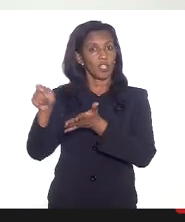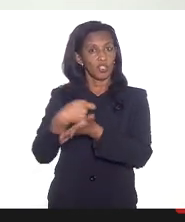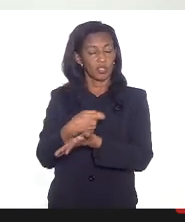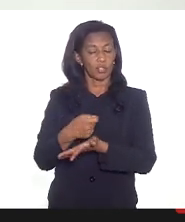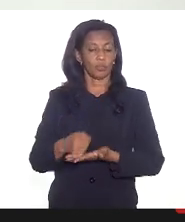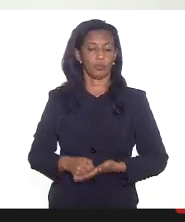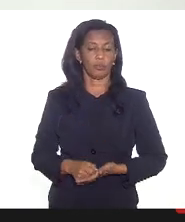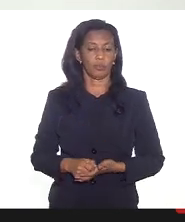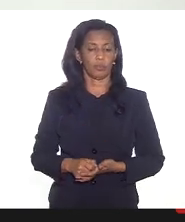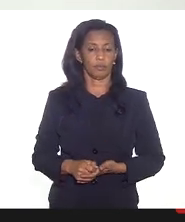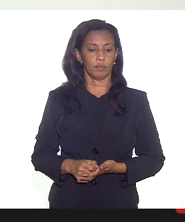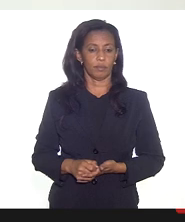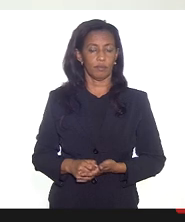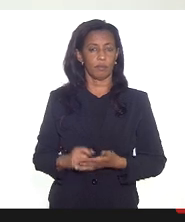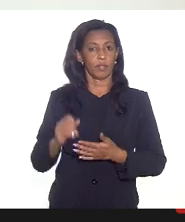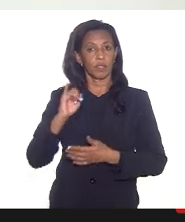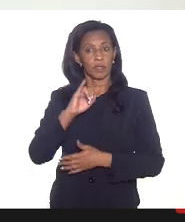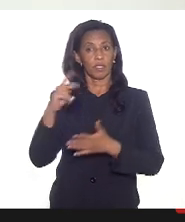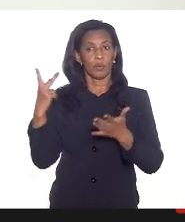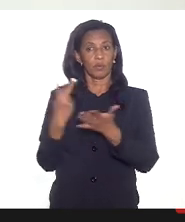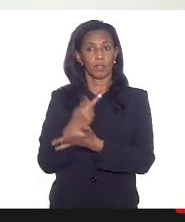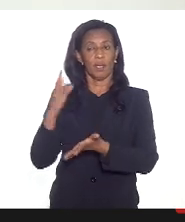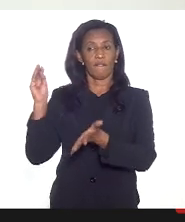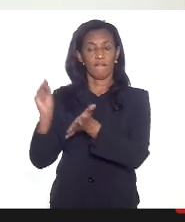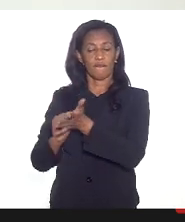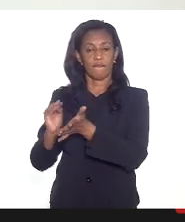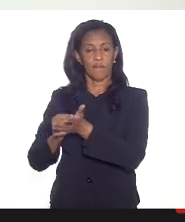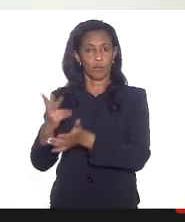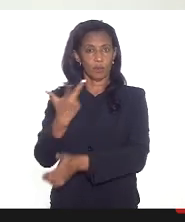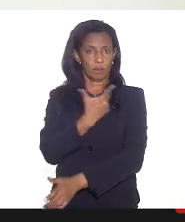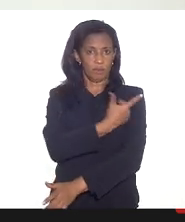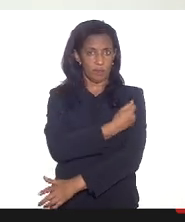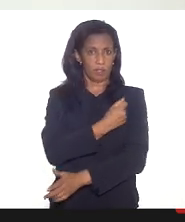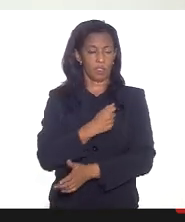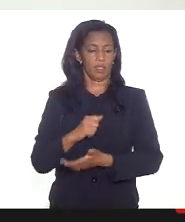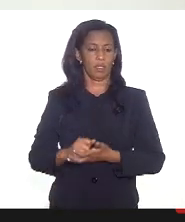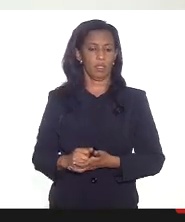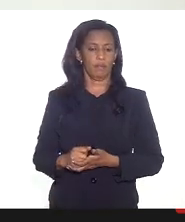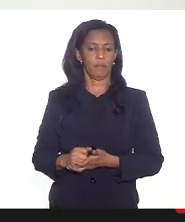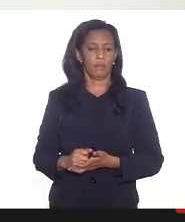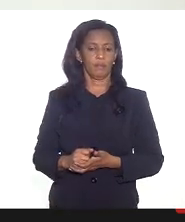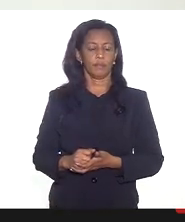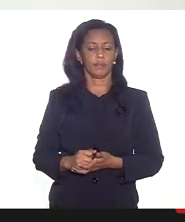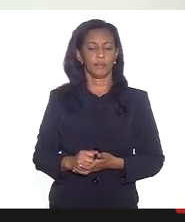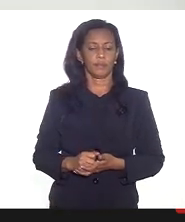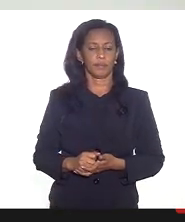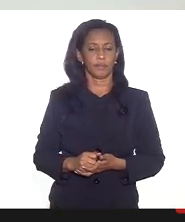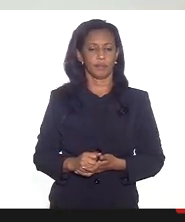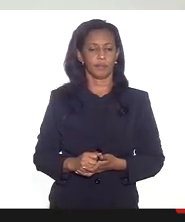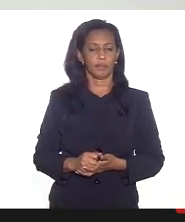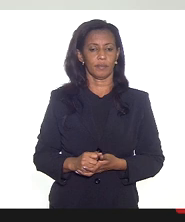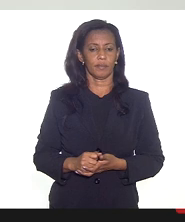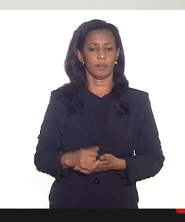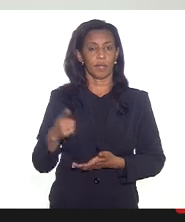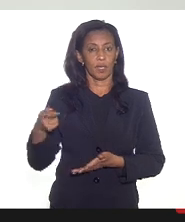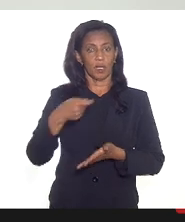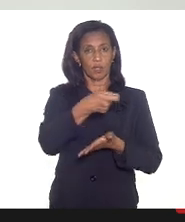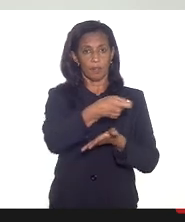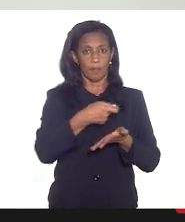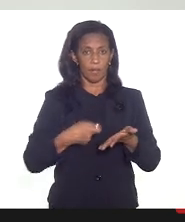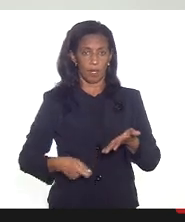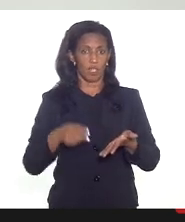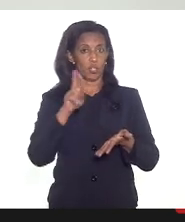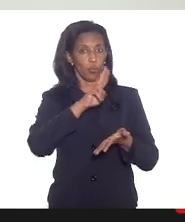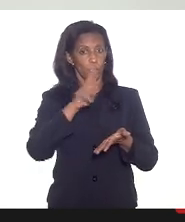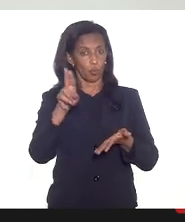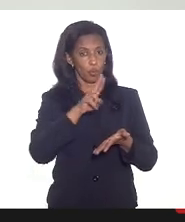em caso de ausência dos imunizantes disponíveis e indicados para as gestantes e puérperas que eles preenchem o nome